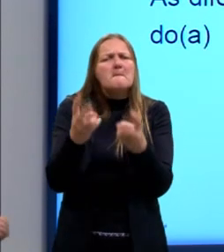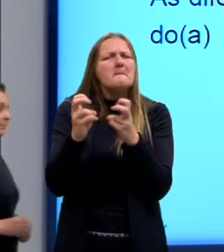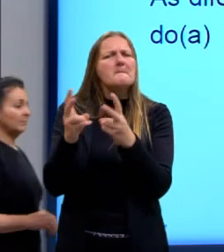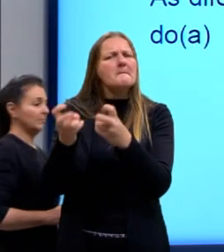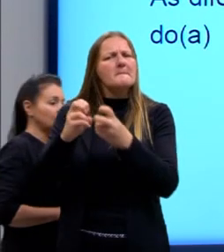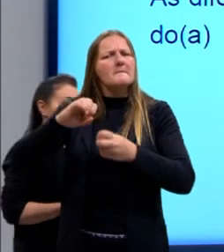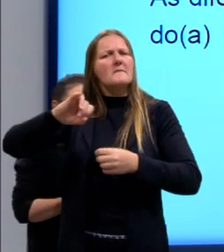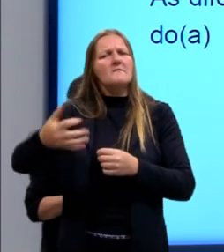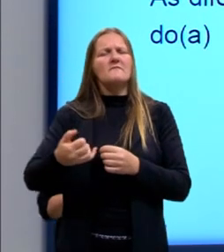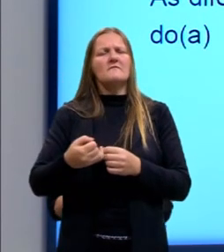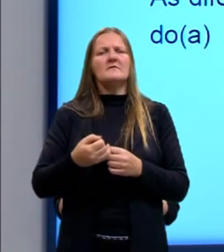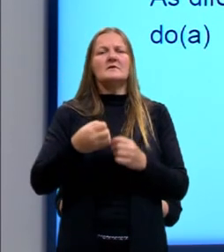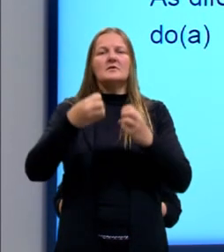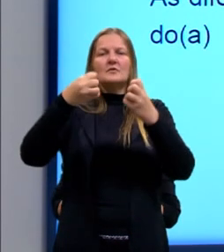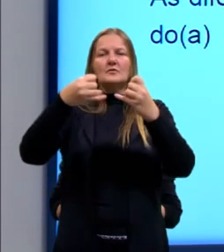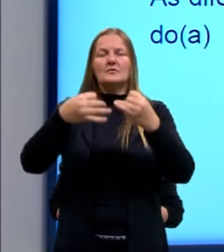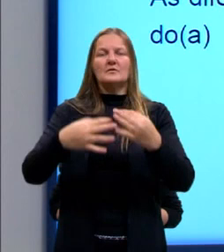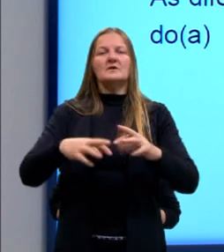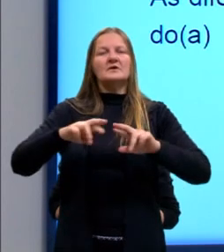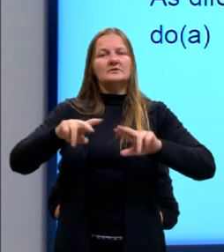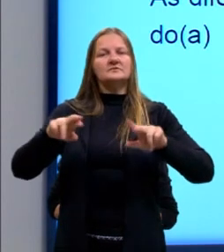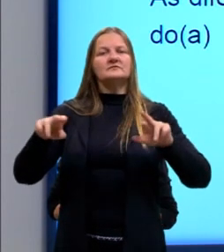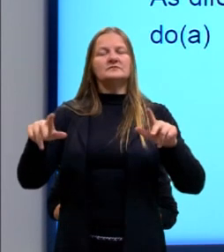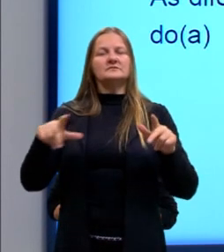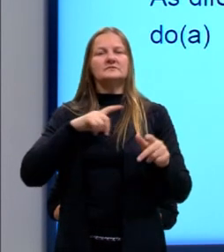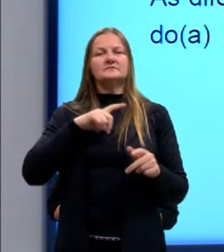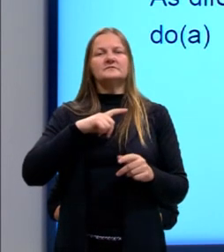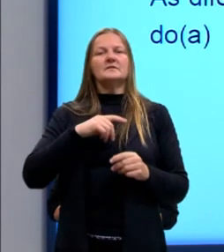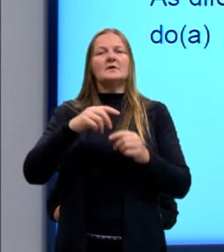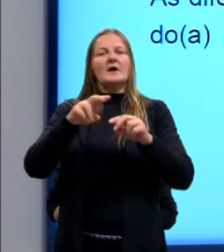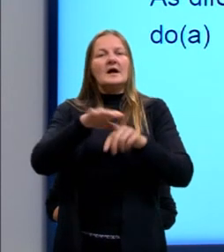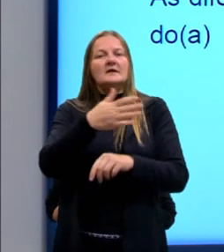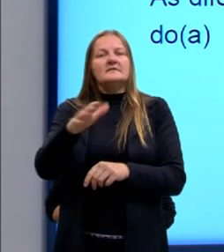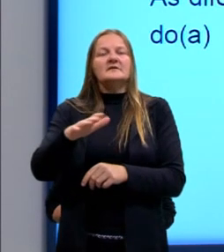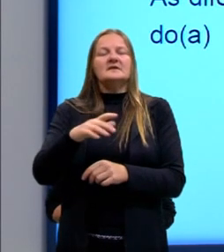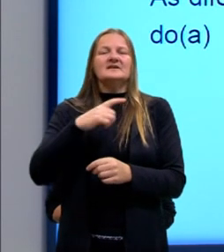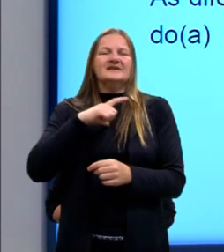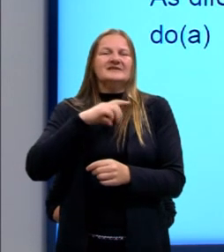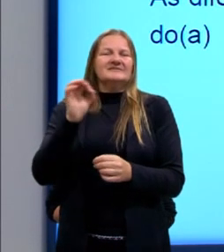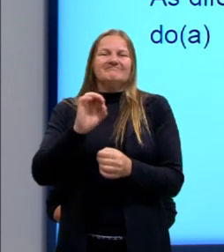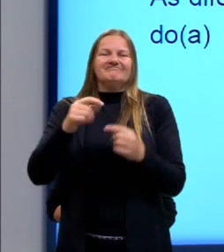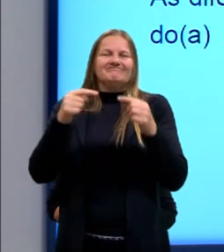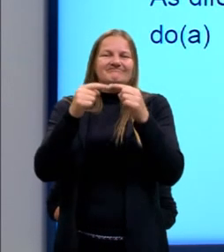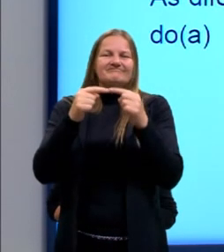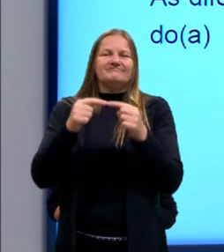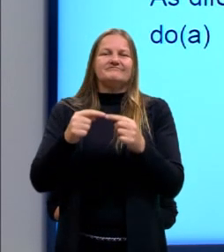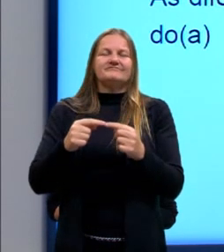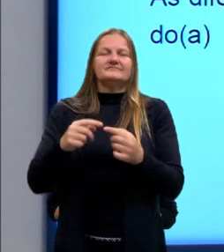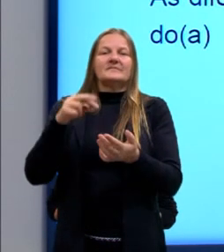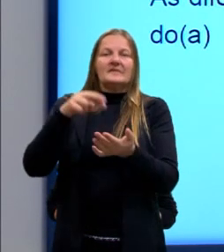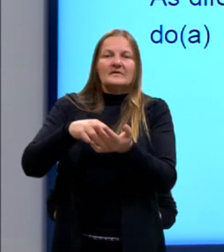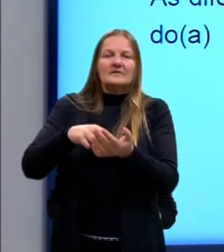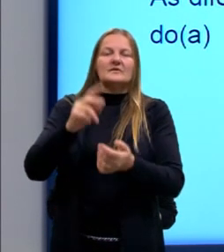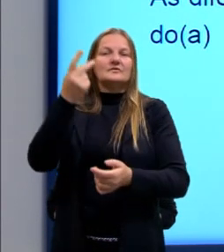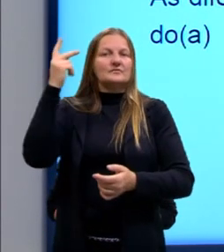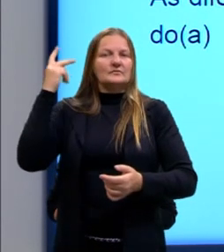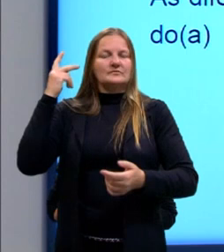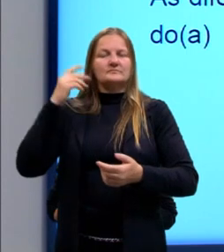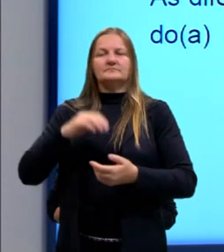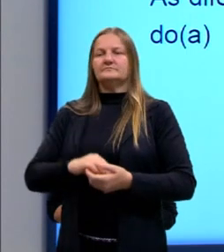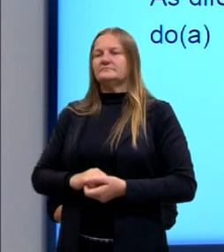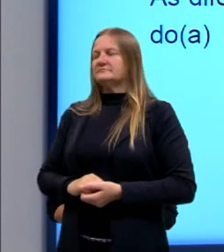descrita, ela é vista de formas muito diferentes e, por vezes, de formas que não condizem com a sua história.